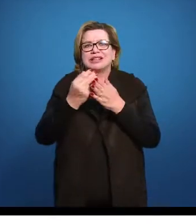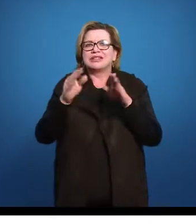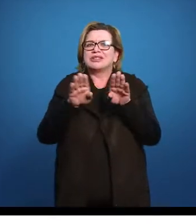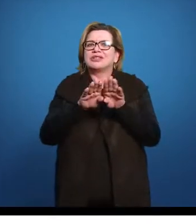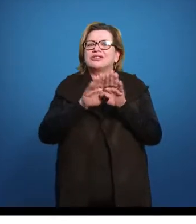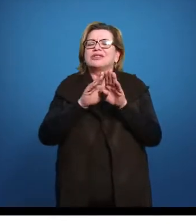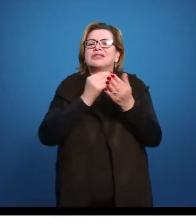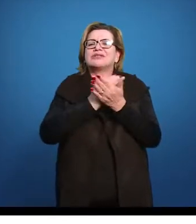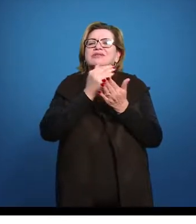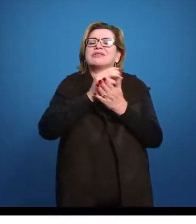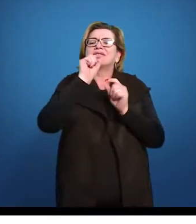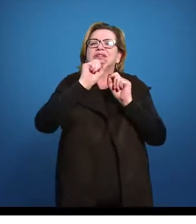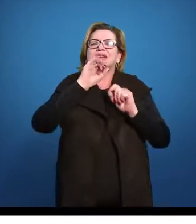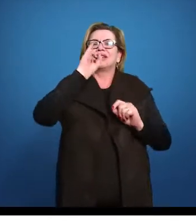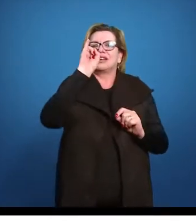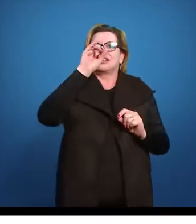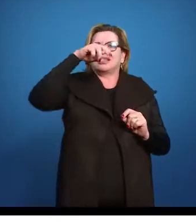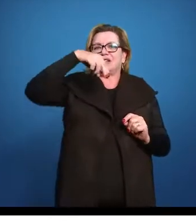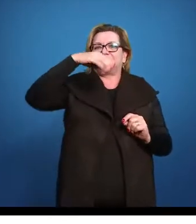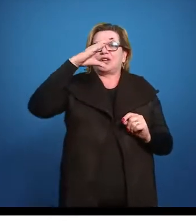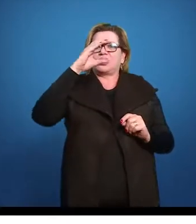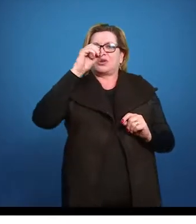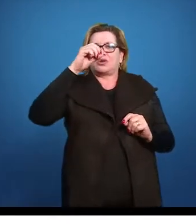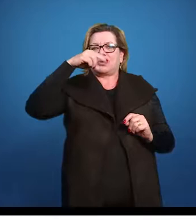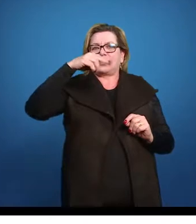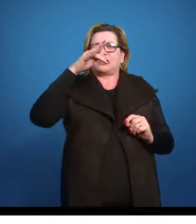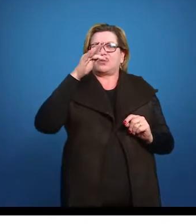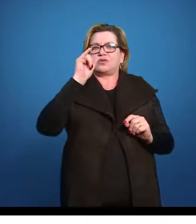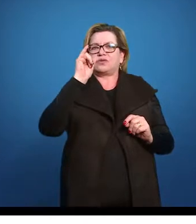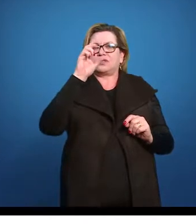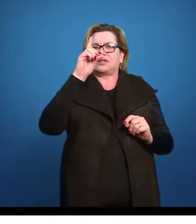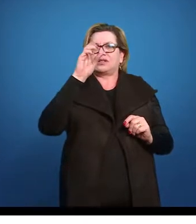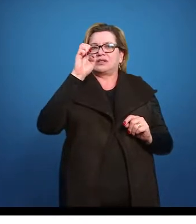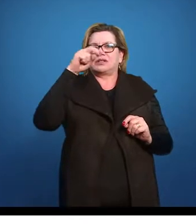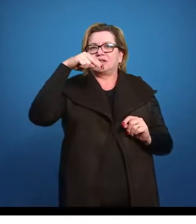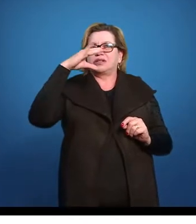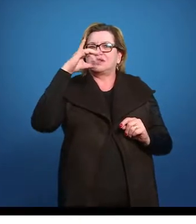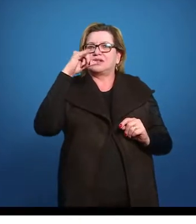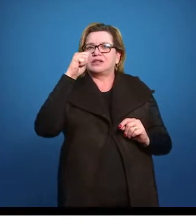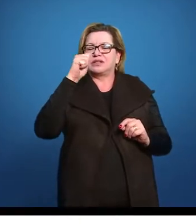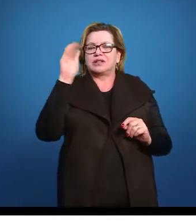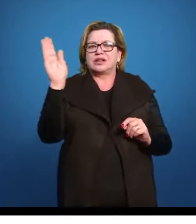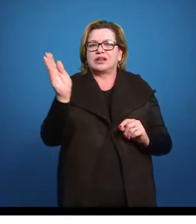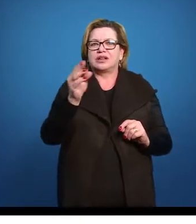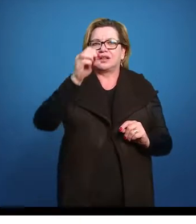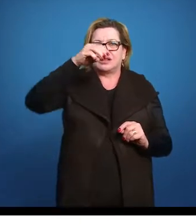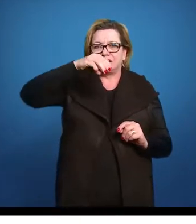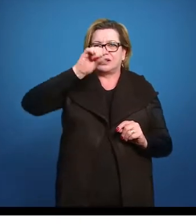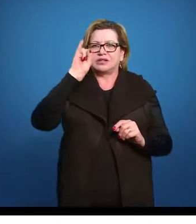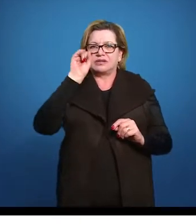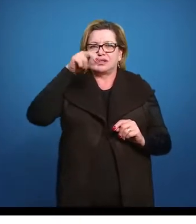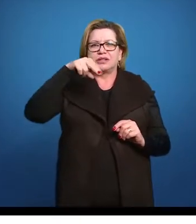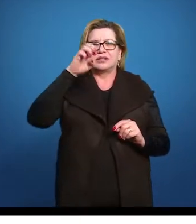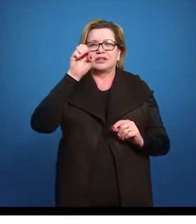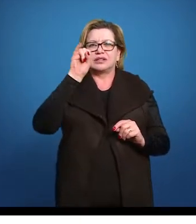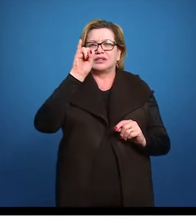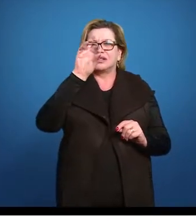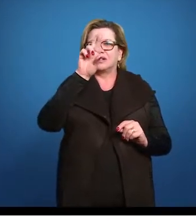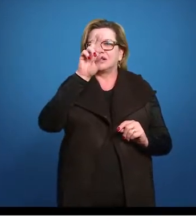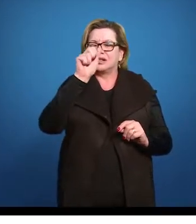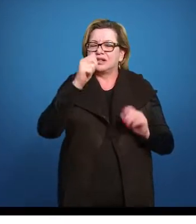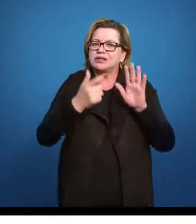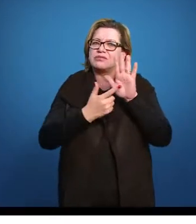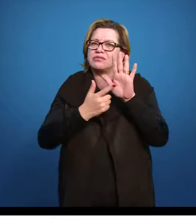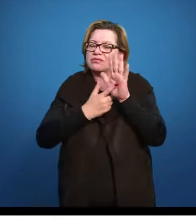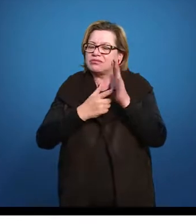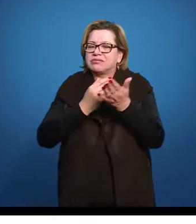inconfidência mineira, que é um dos primeiros processos que vai pensar na possibilidade do Brasil ser independente, do Brasil ser uma nação. E